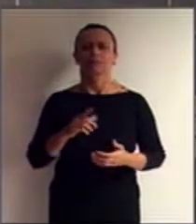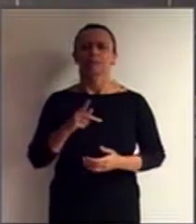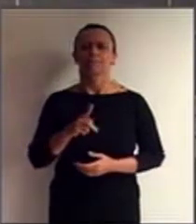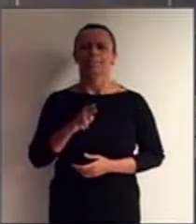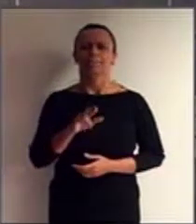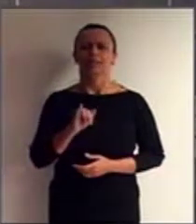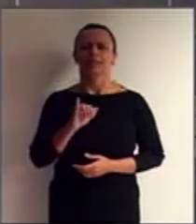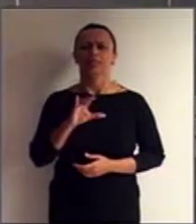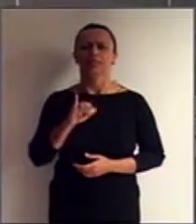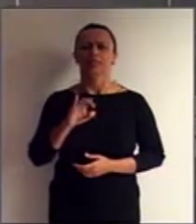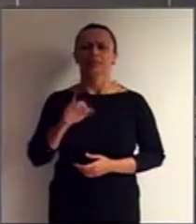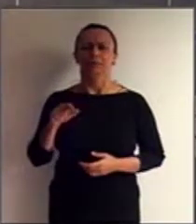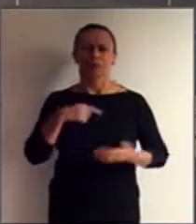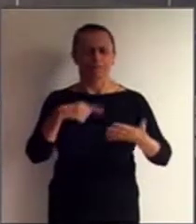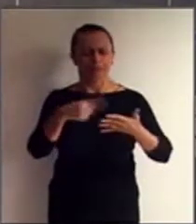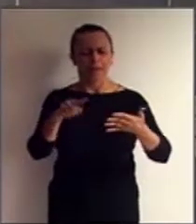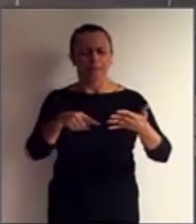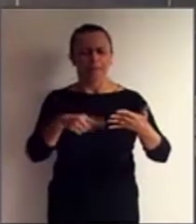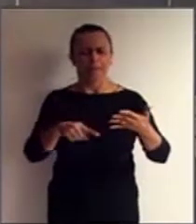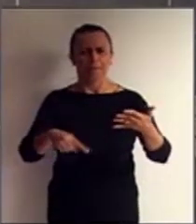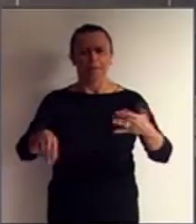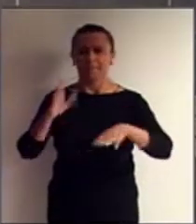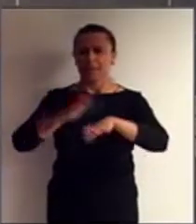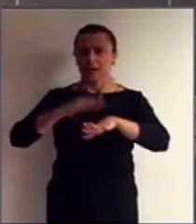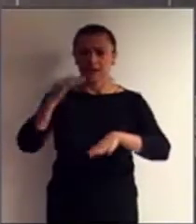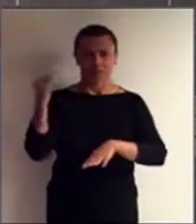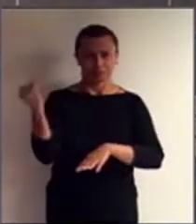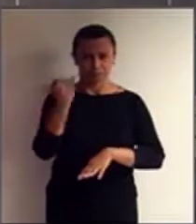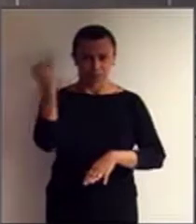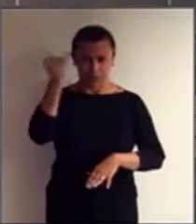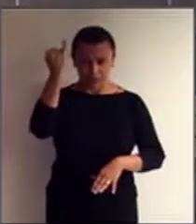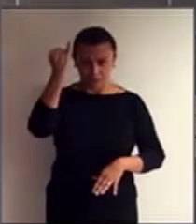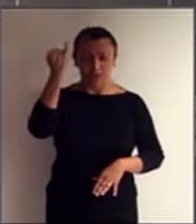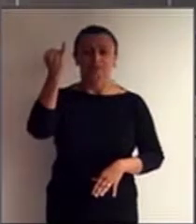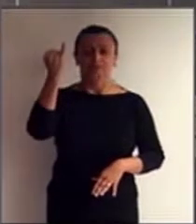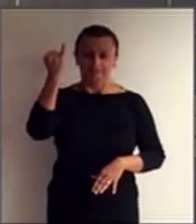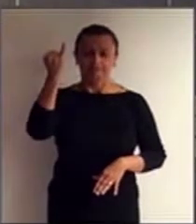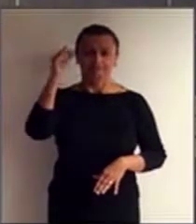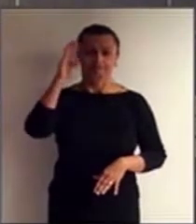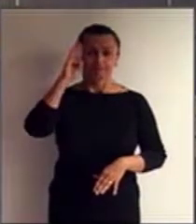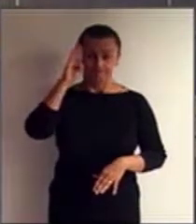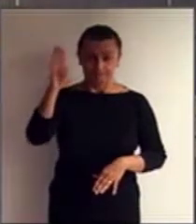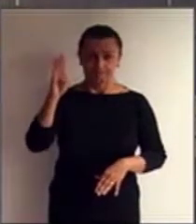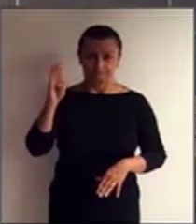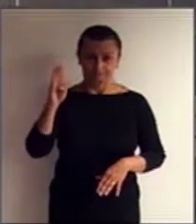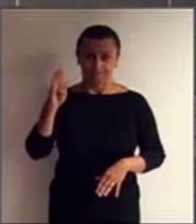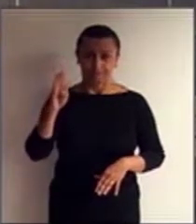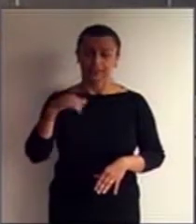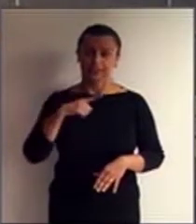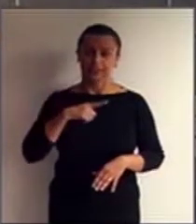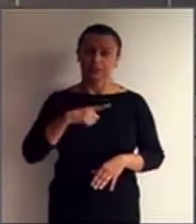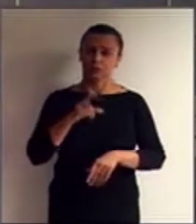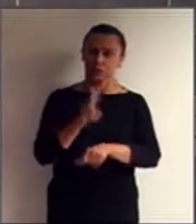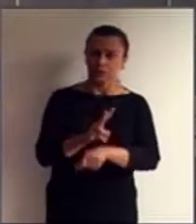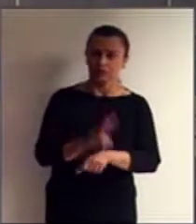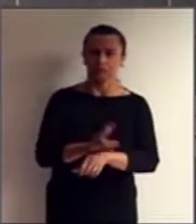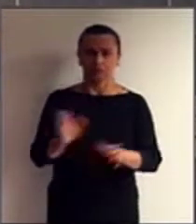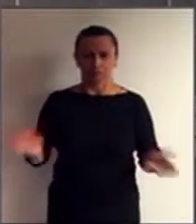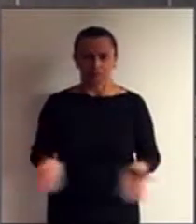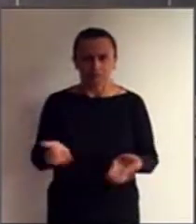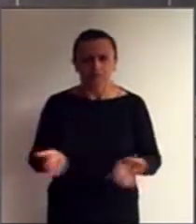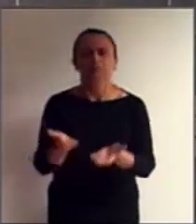consolidam todo o arcabouço de previsão, de proteção e promoção de